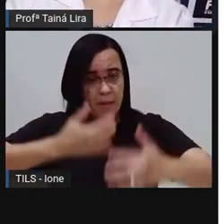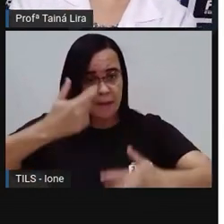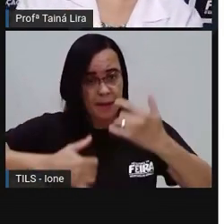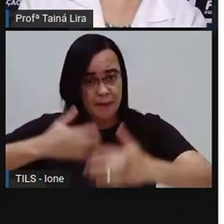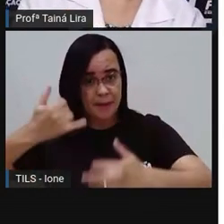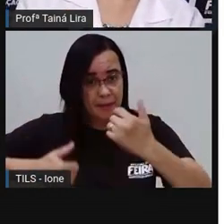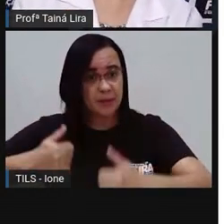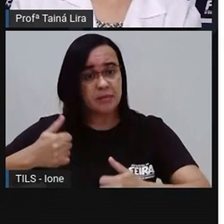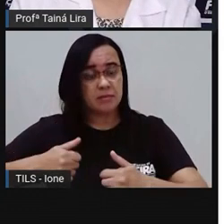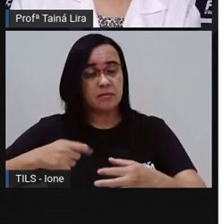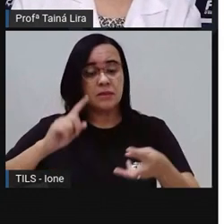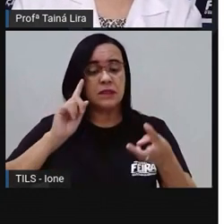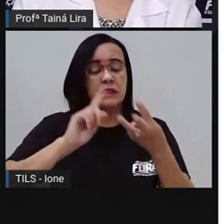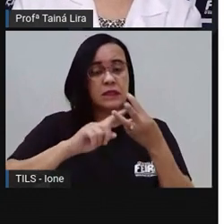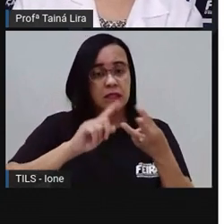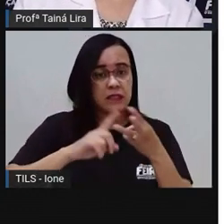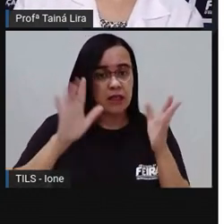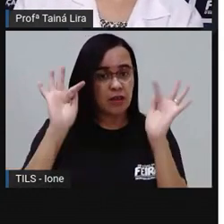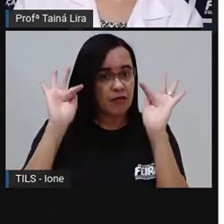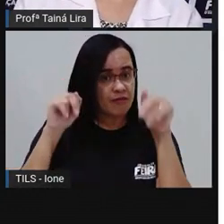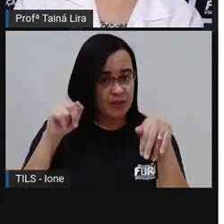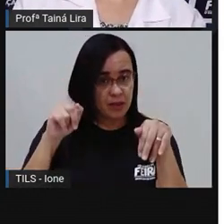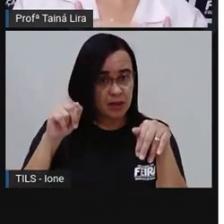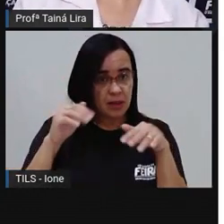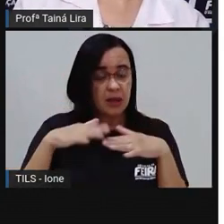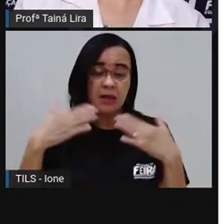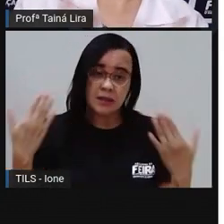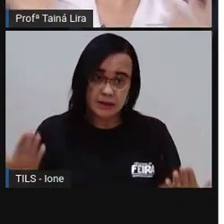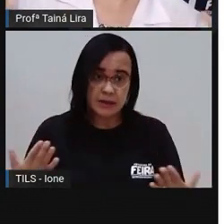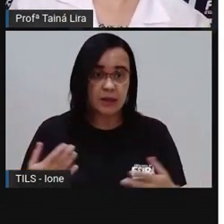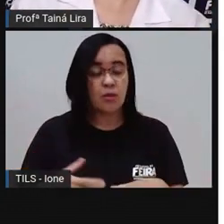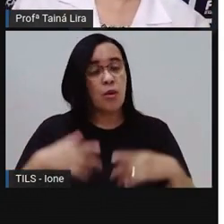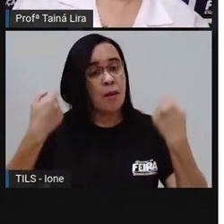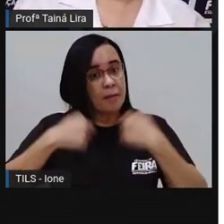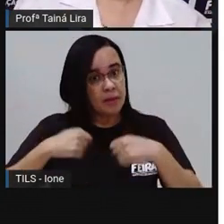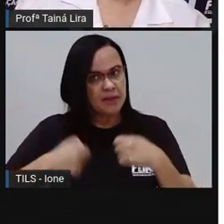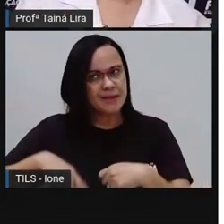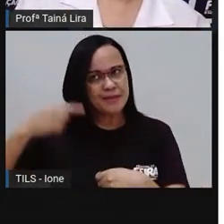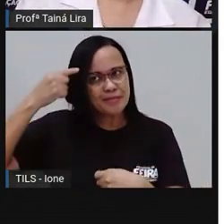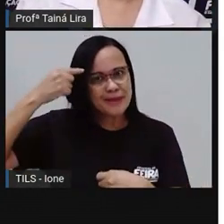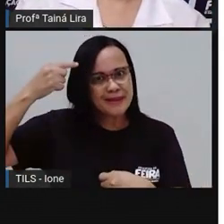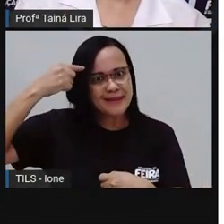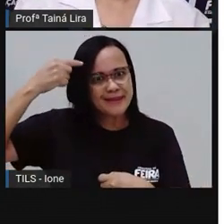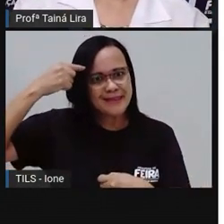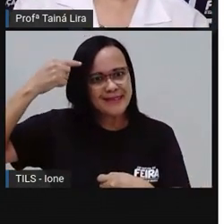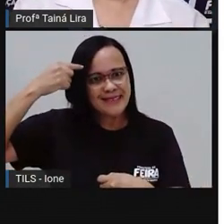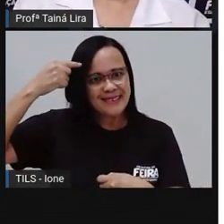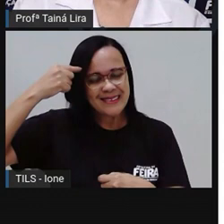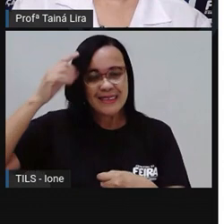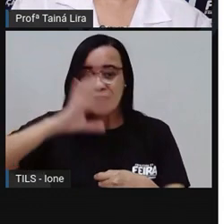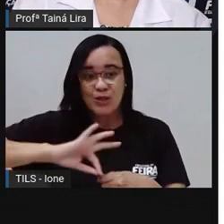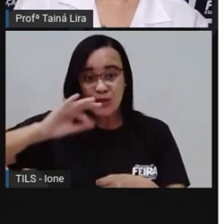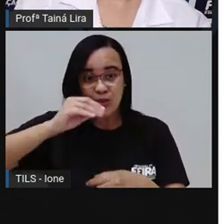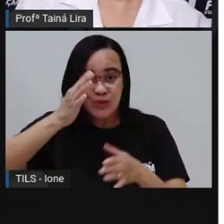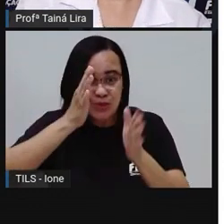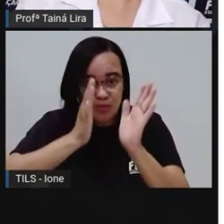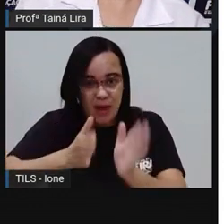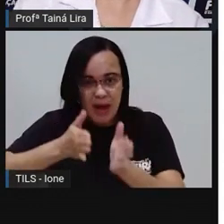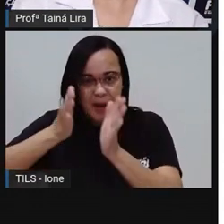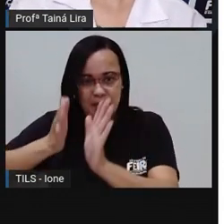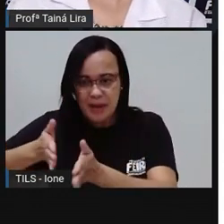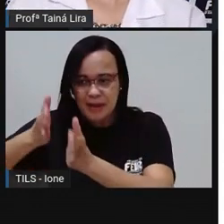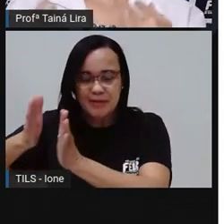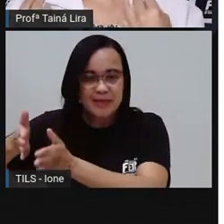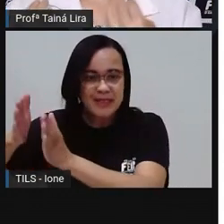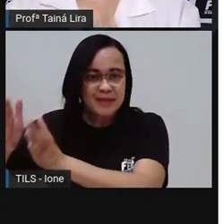E quando a gente vai gravar um programa Observem que os apresentadores fazem isso Tá? Como é que eles fazem